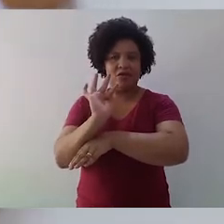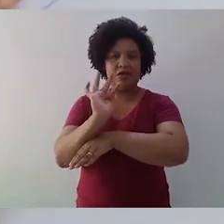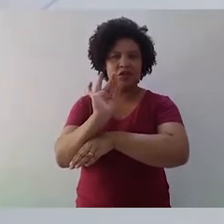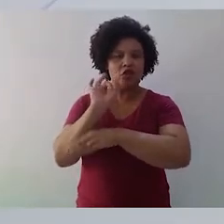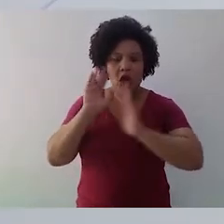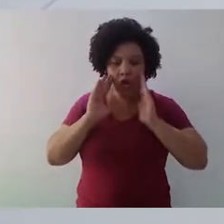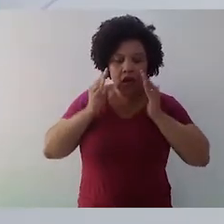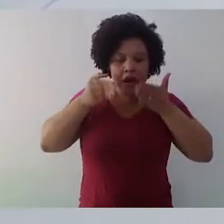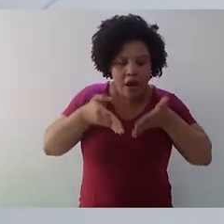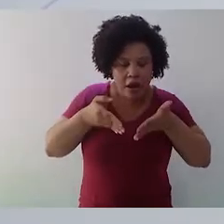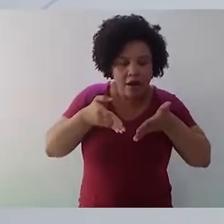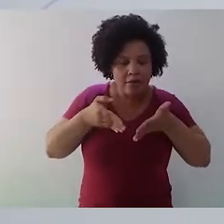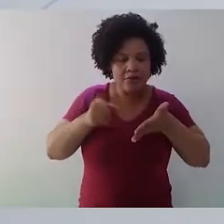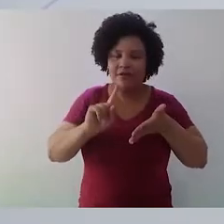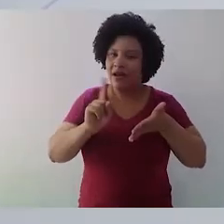estudar, também,